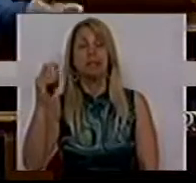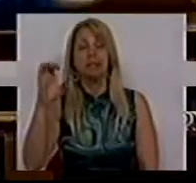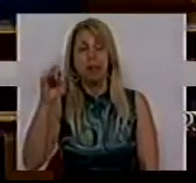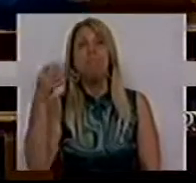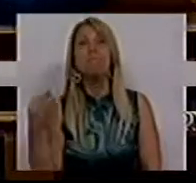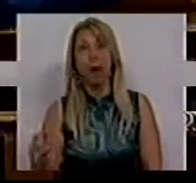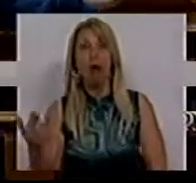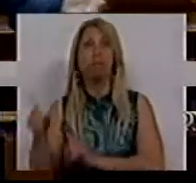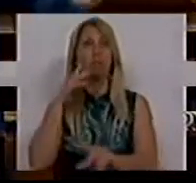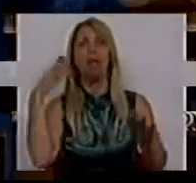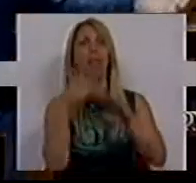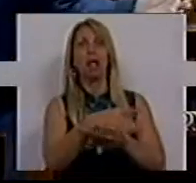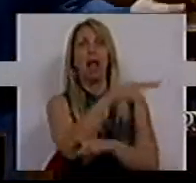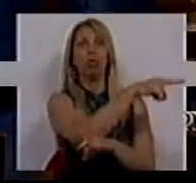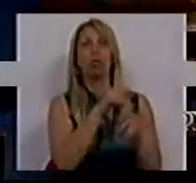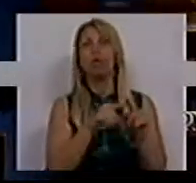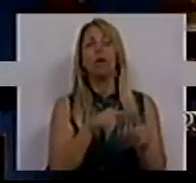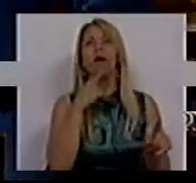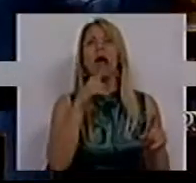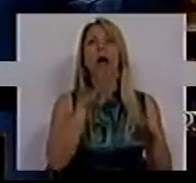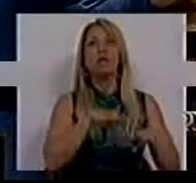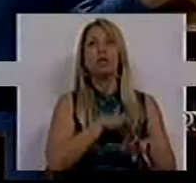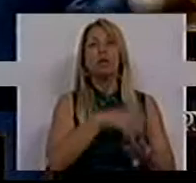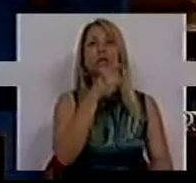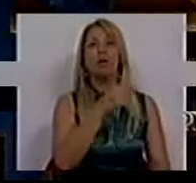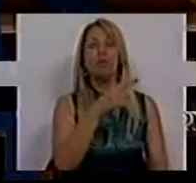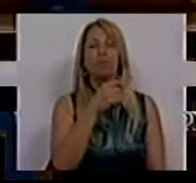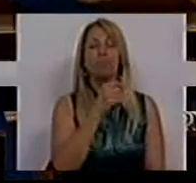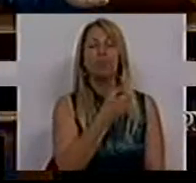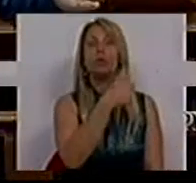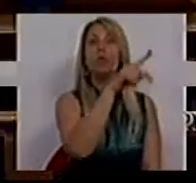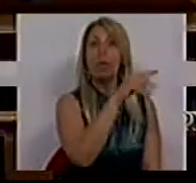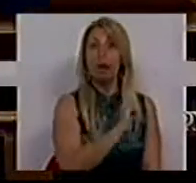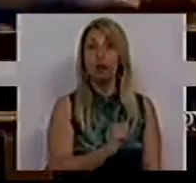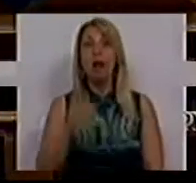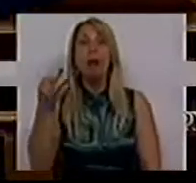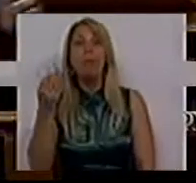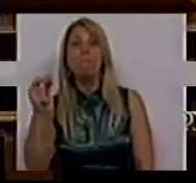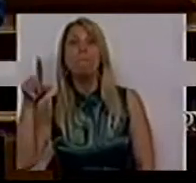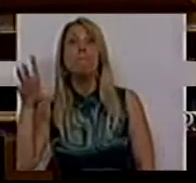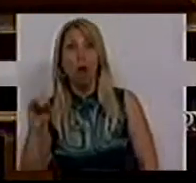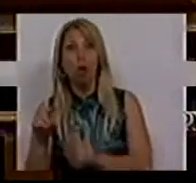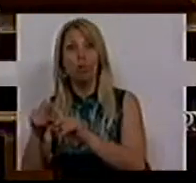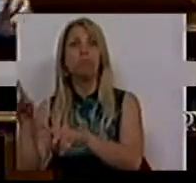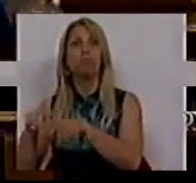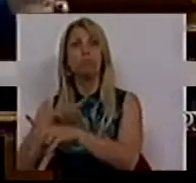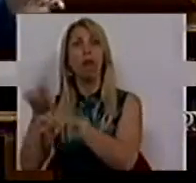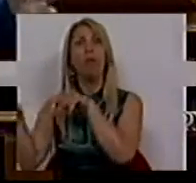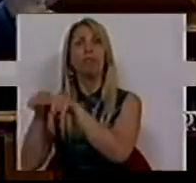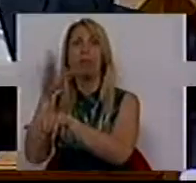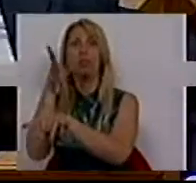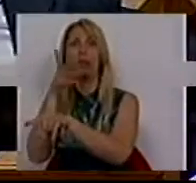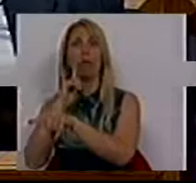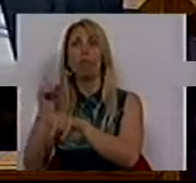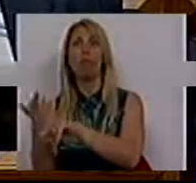do BES. Para não referir, Paulo Mota Pinto, deputado do PSD, que passa do deputado exatamente para a administração do Banco